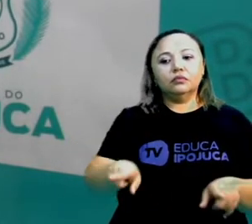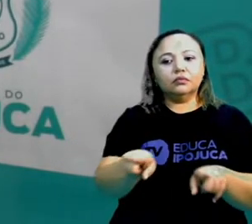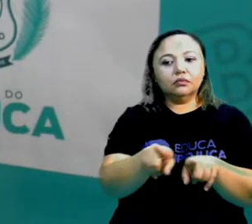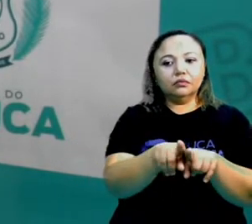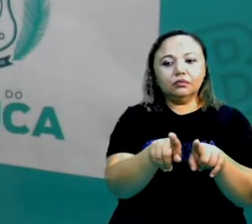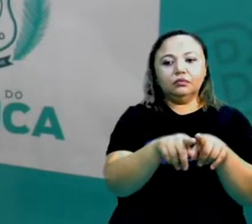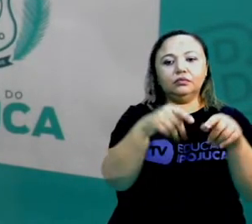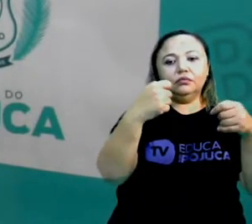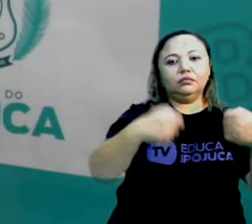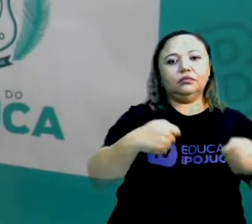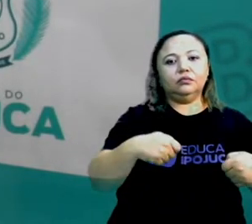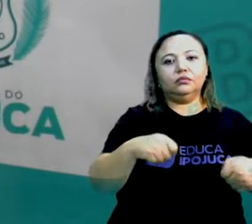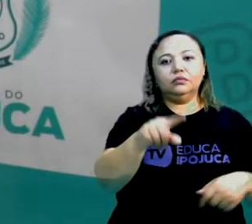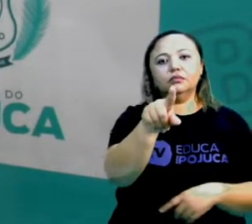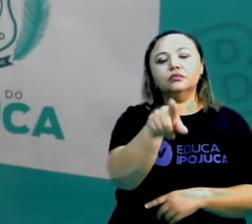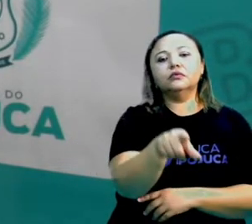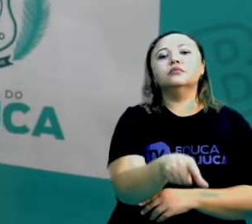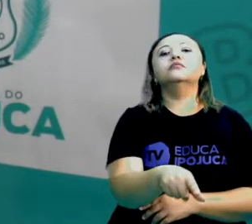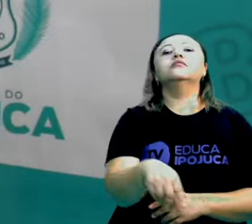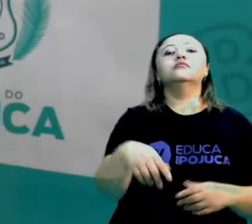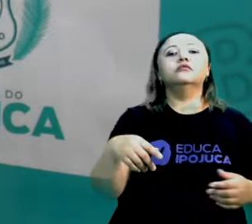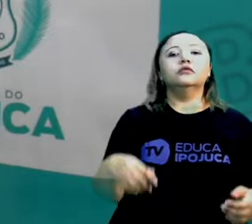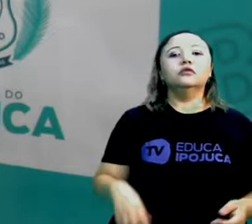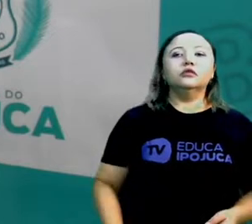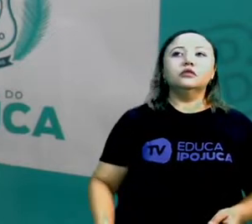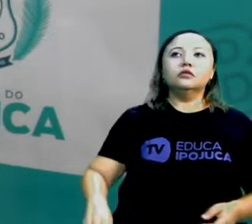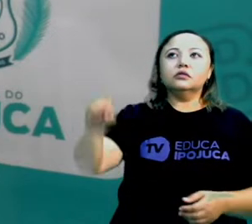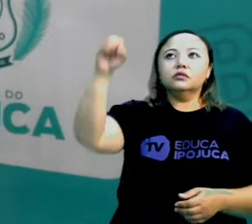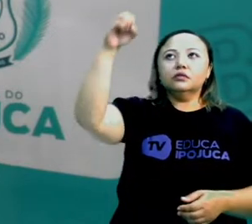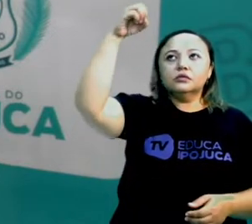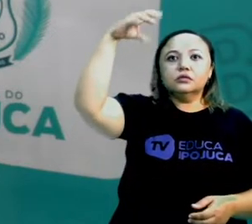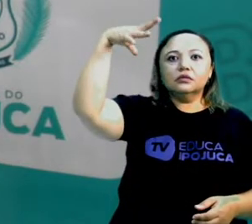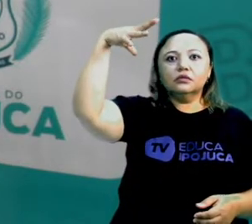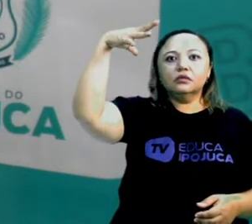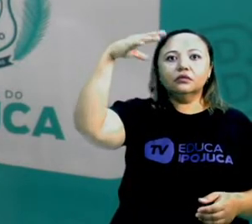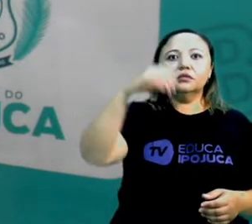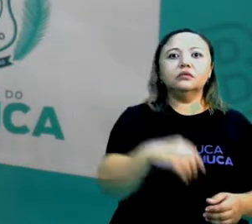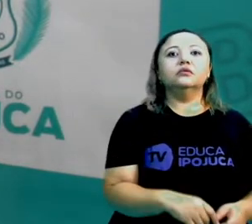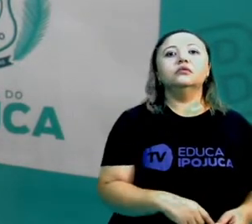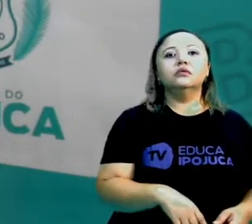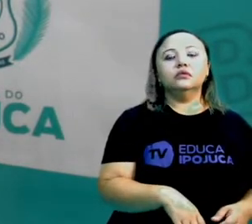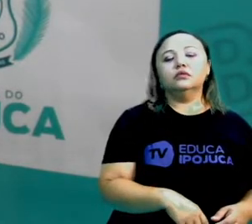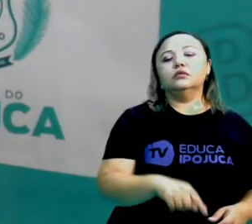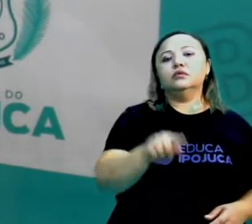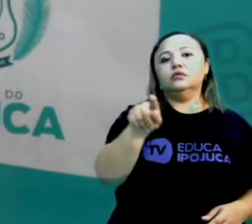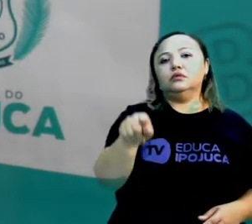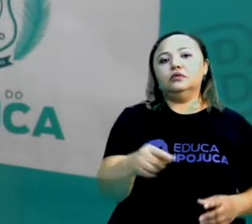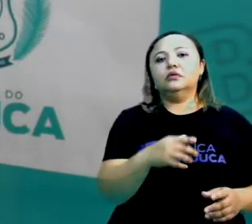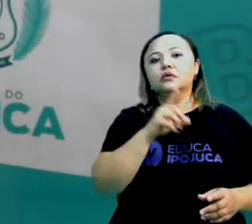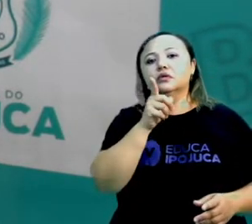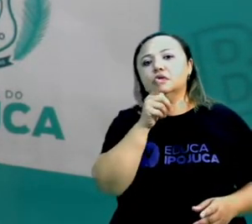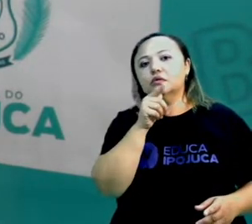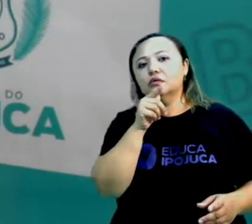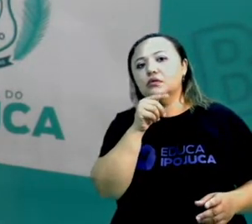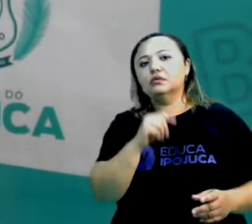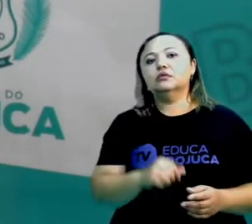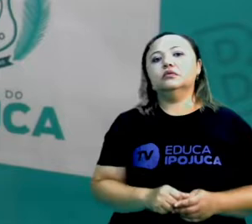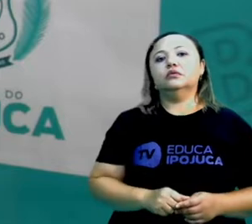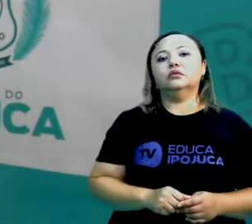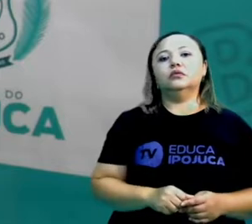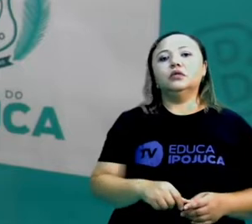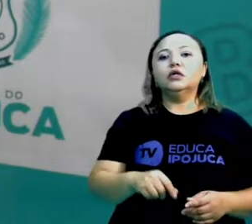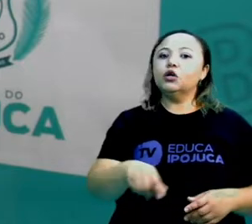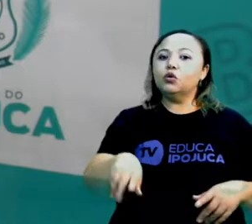também desses elementos. Os seres humanos, os animais, também como as plantas precisam